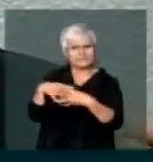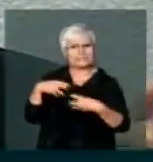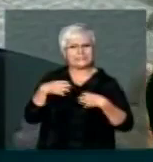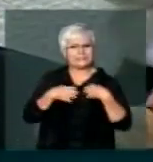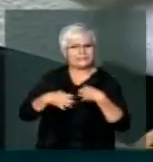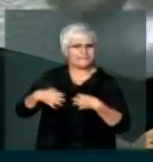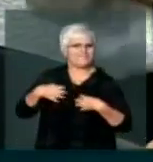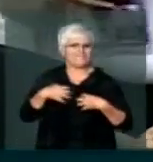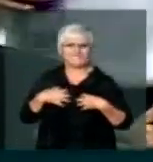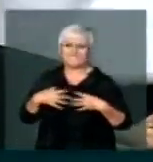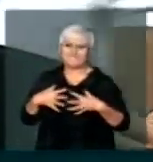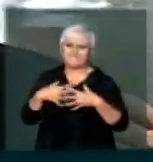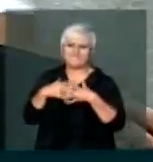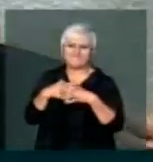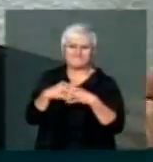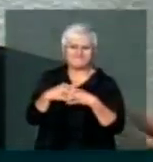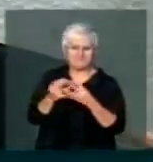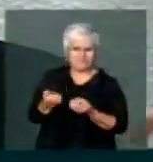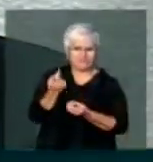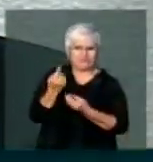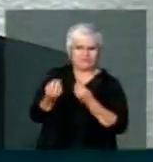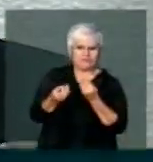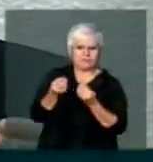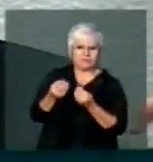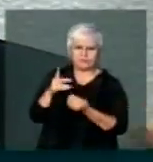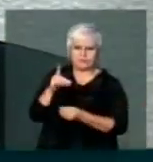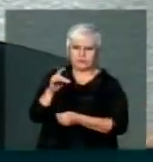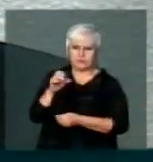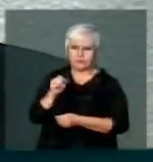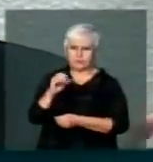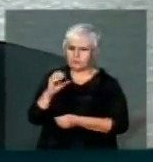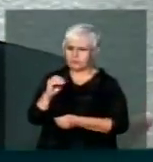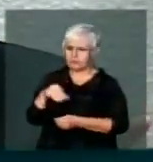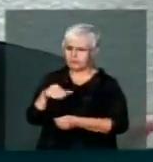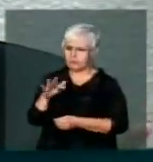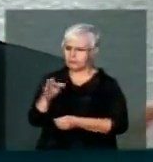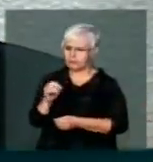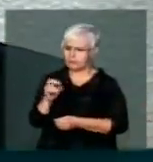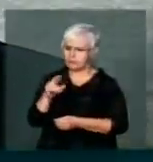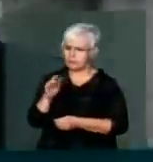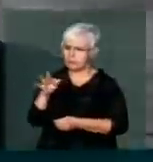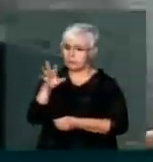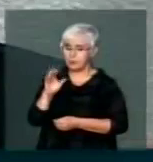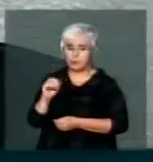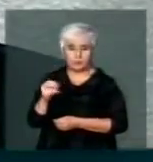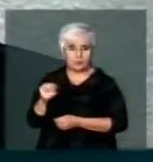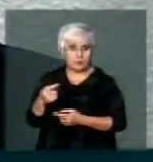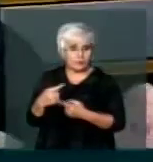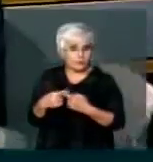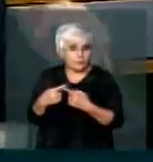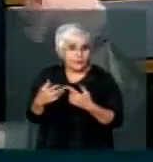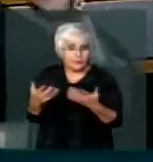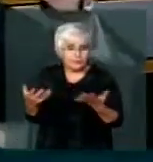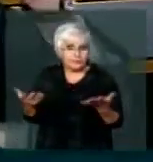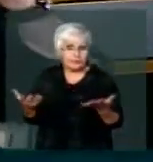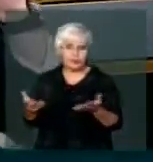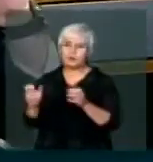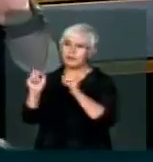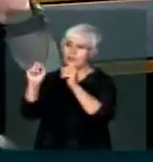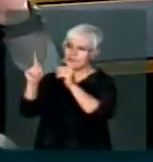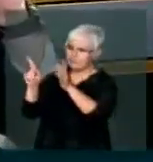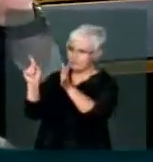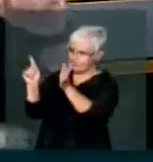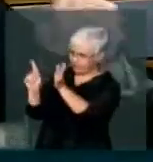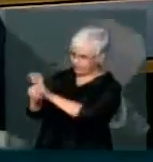desaboi e desagrado Desconforto Não, desconforto porque causa, afinal de contas... Já entendi, já entendi Entendeu? Uma outra